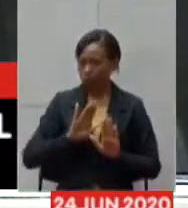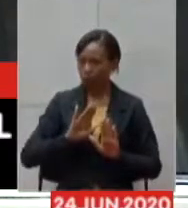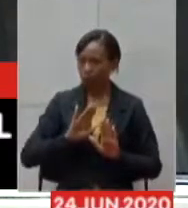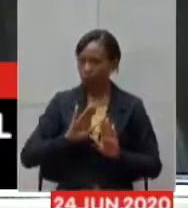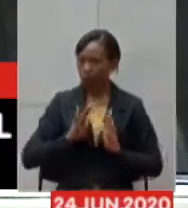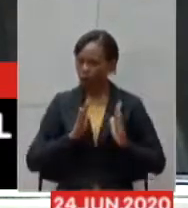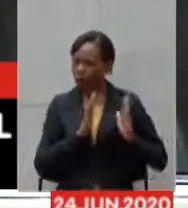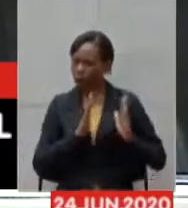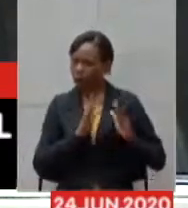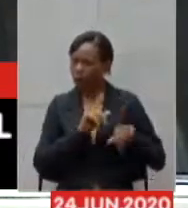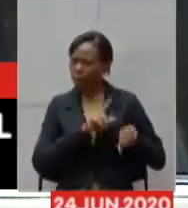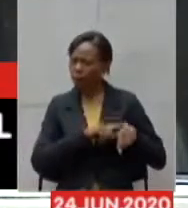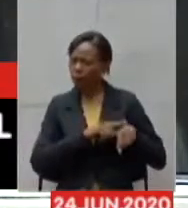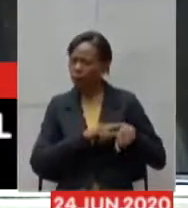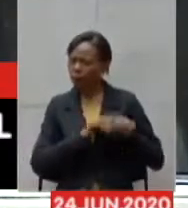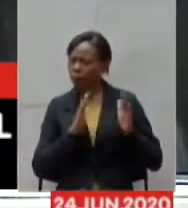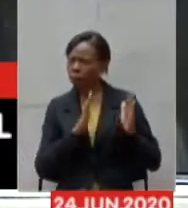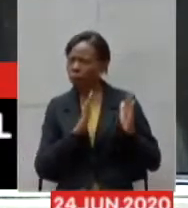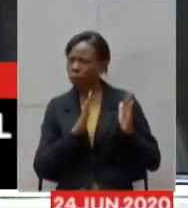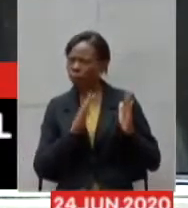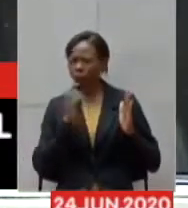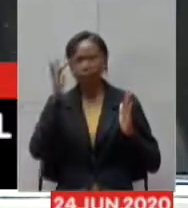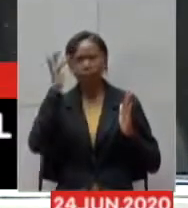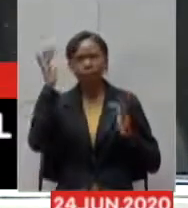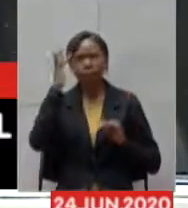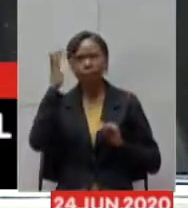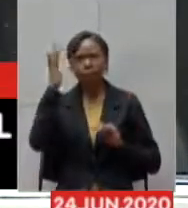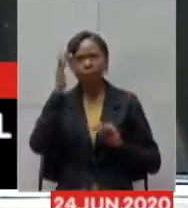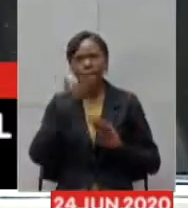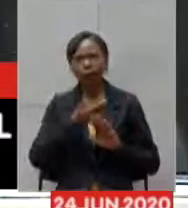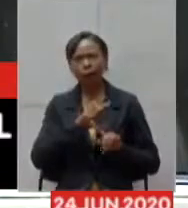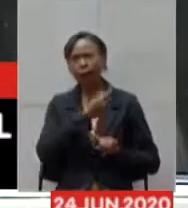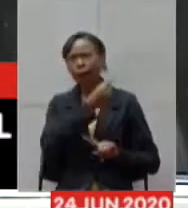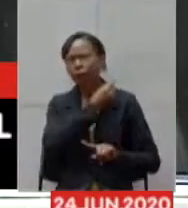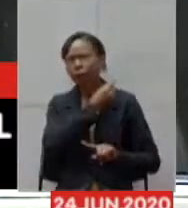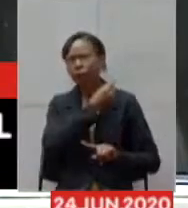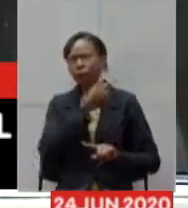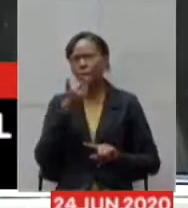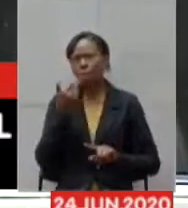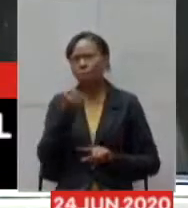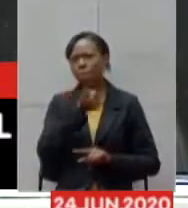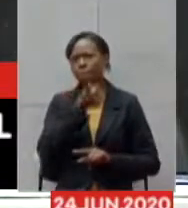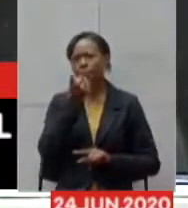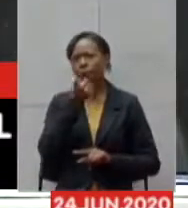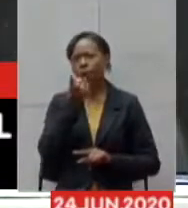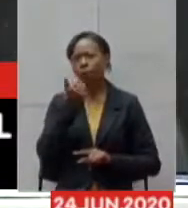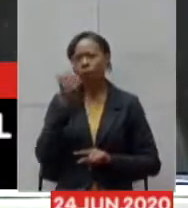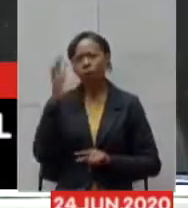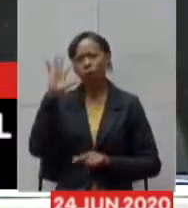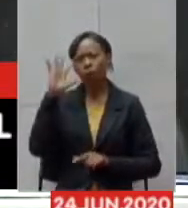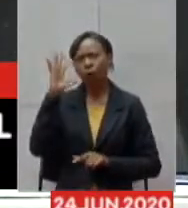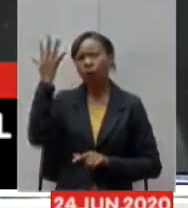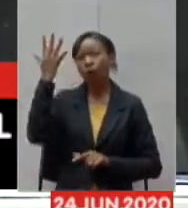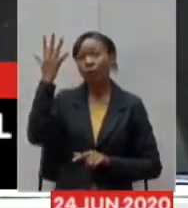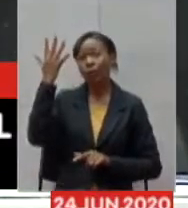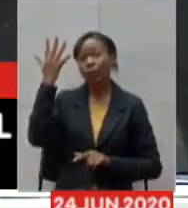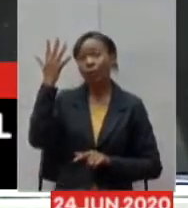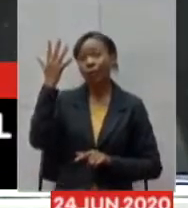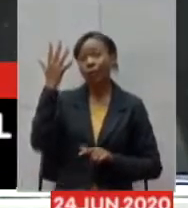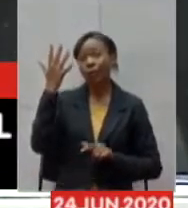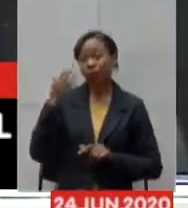imaginou que a melhor solução para um momento imediato de